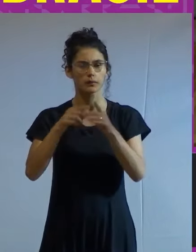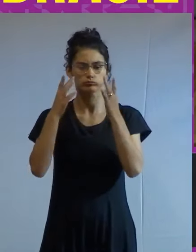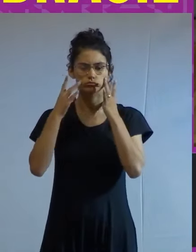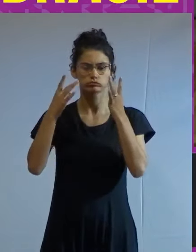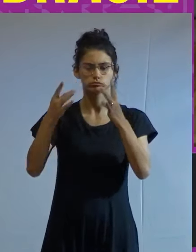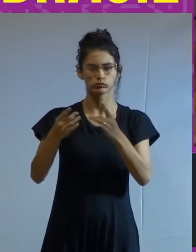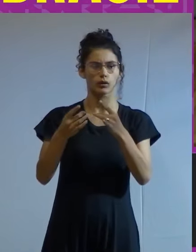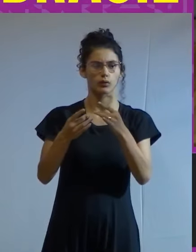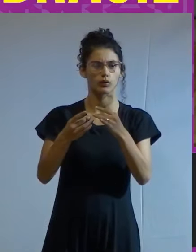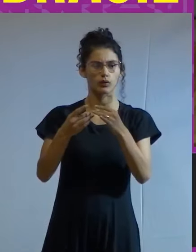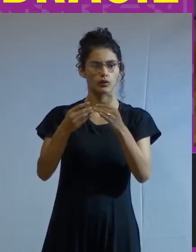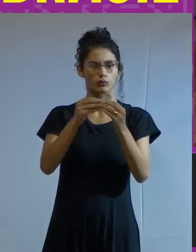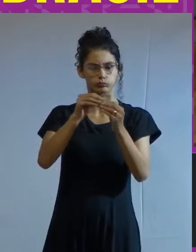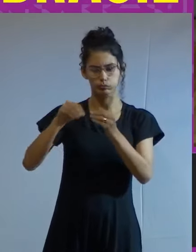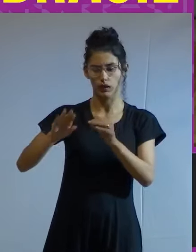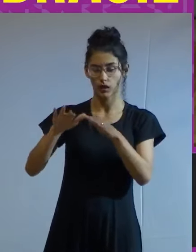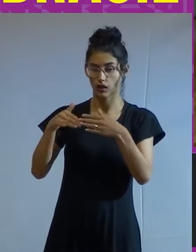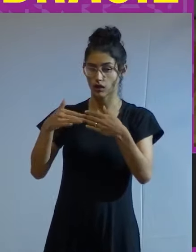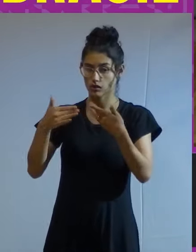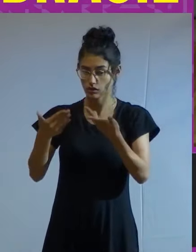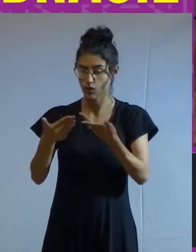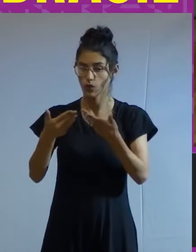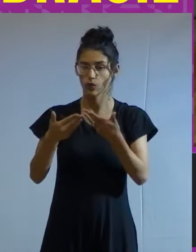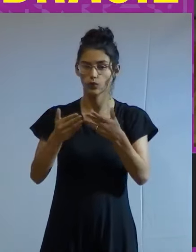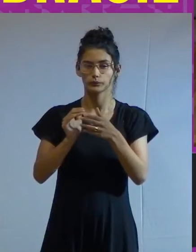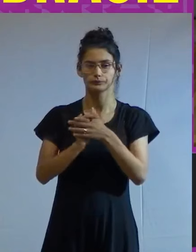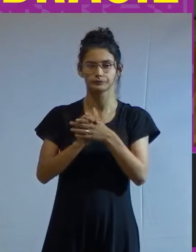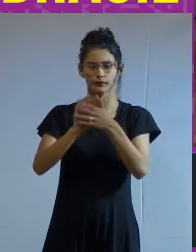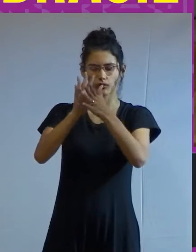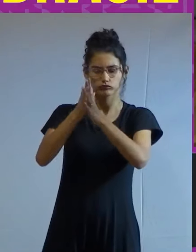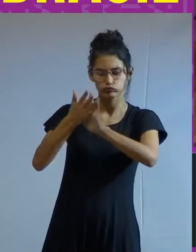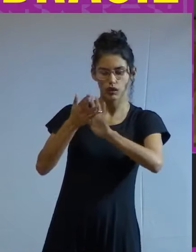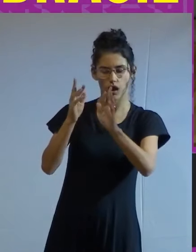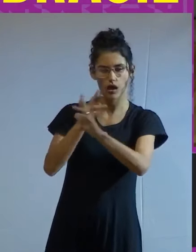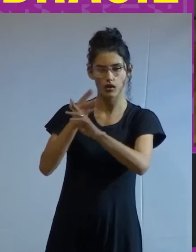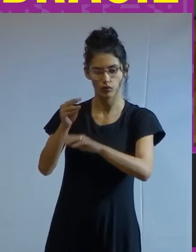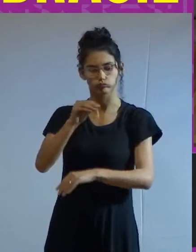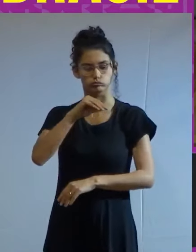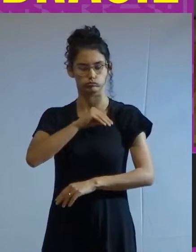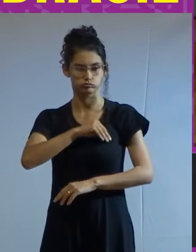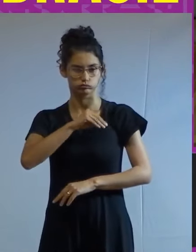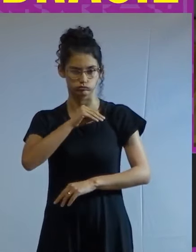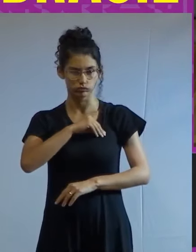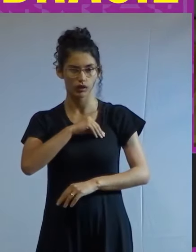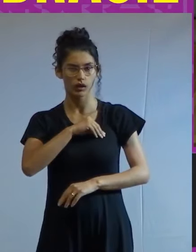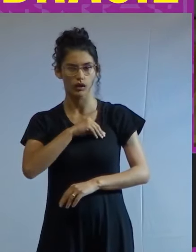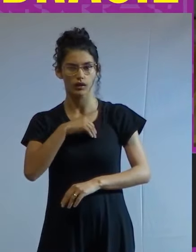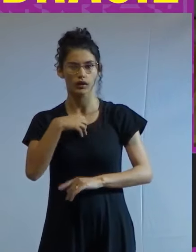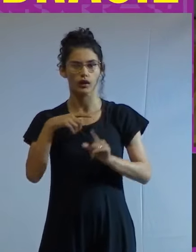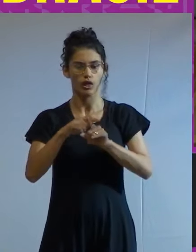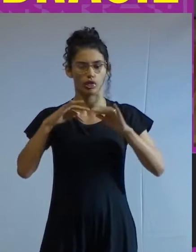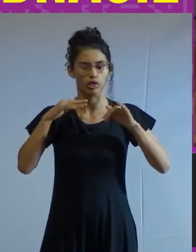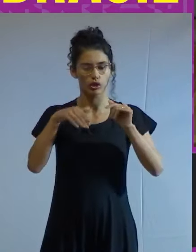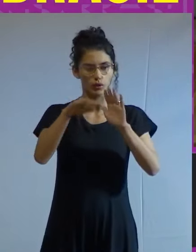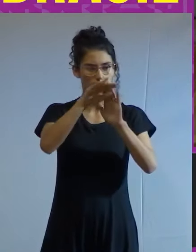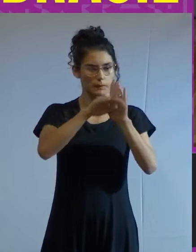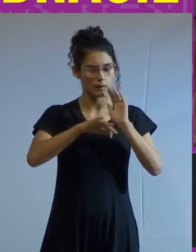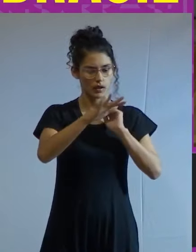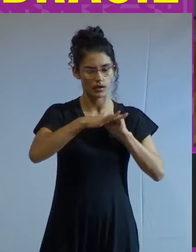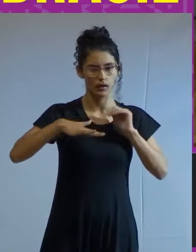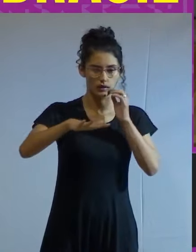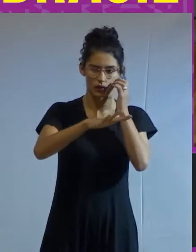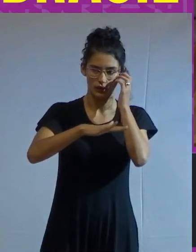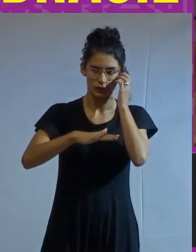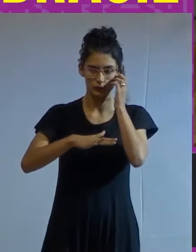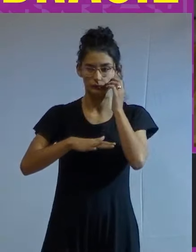desfiliação, isto é, a desconstrução da relação salarial que se dá em todos os níveis e setores.